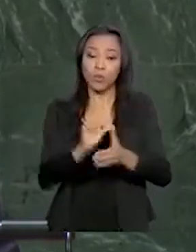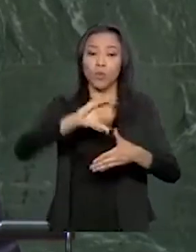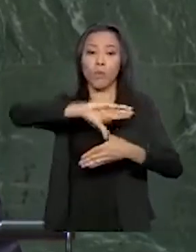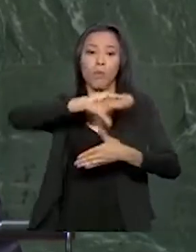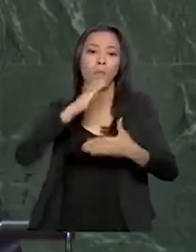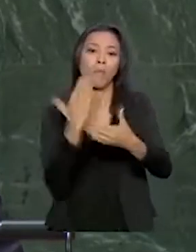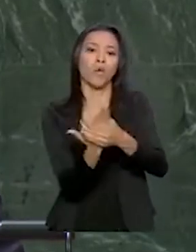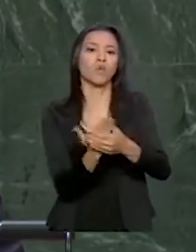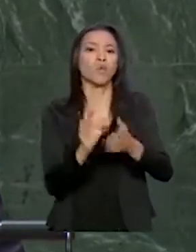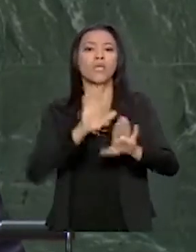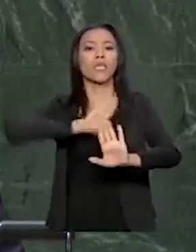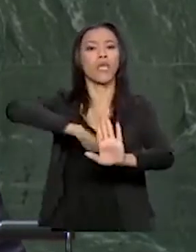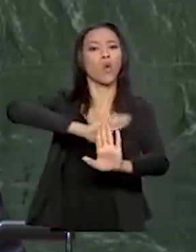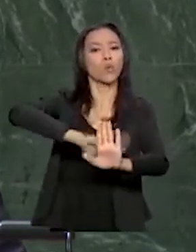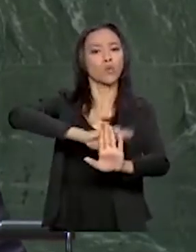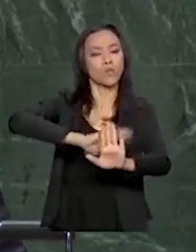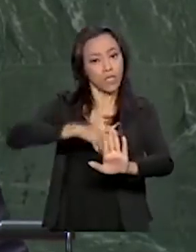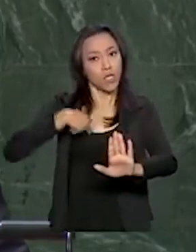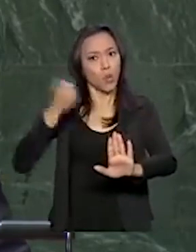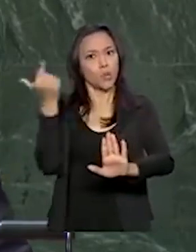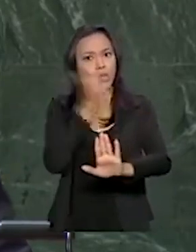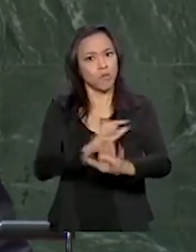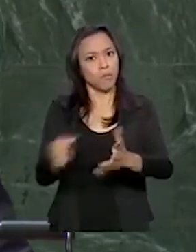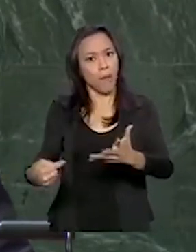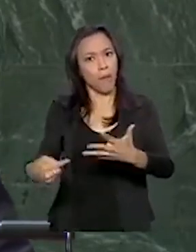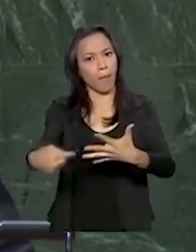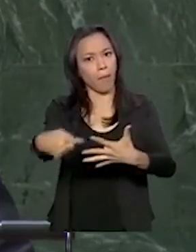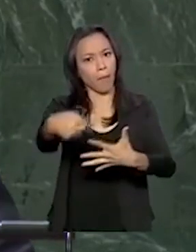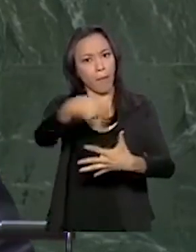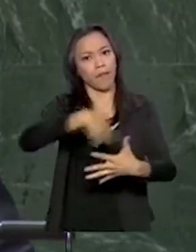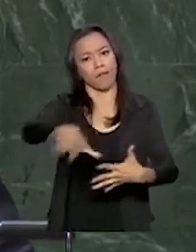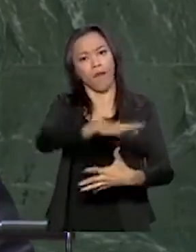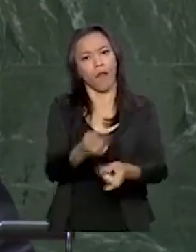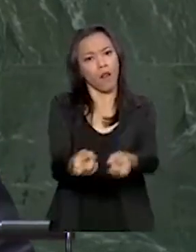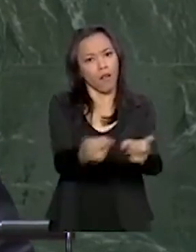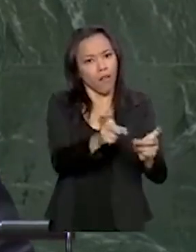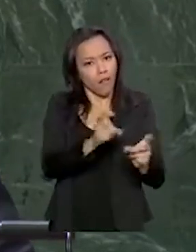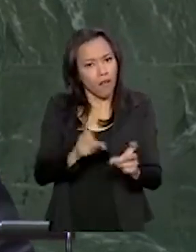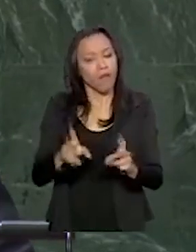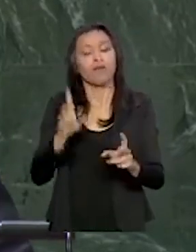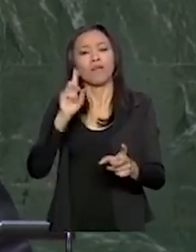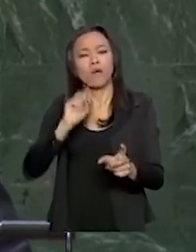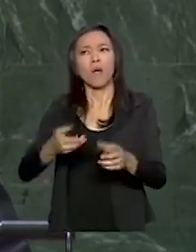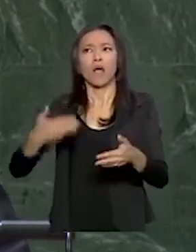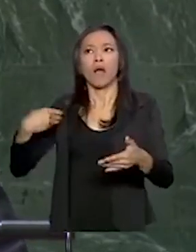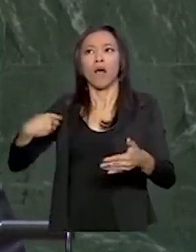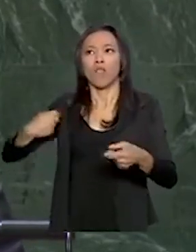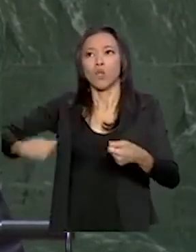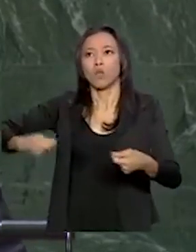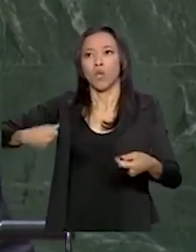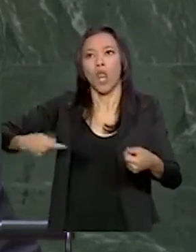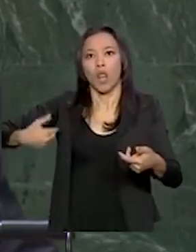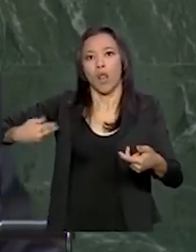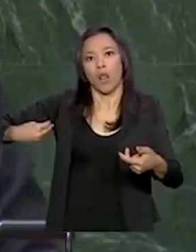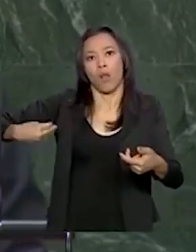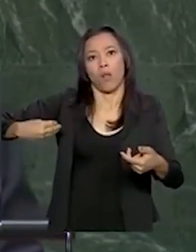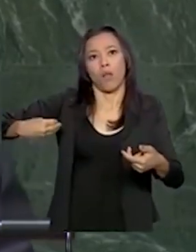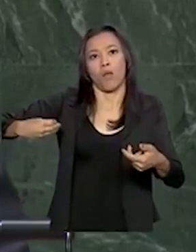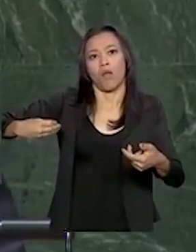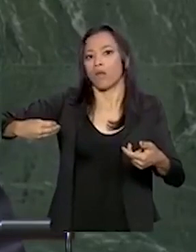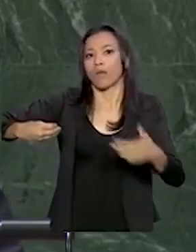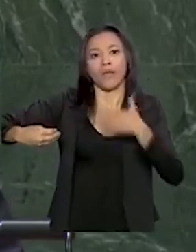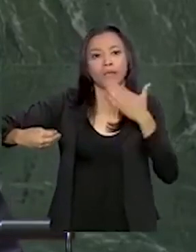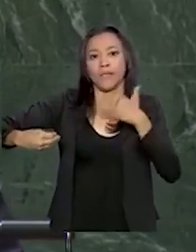conquistamos importantes vitórias comerciais, ao concluir negociações que já se arrastavam por décadas.